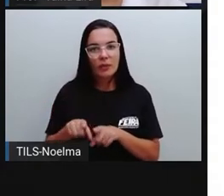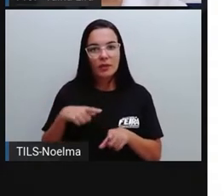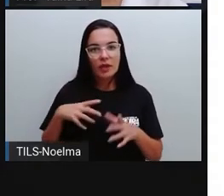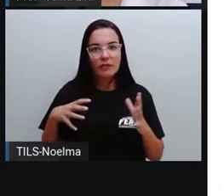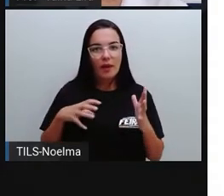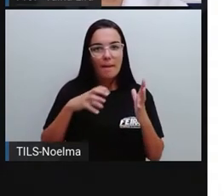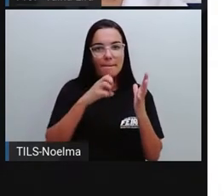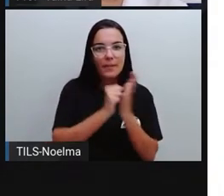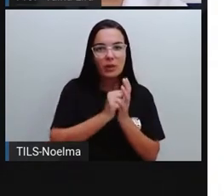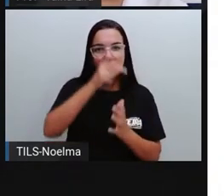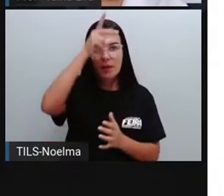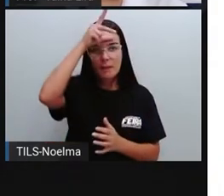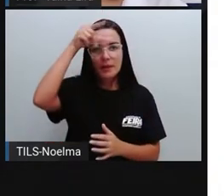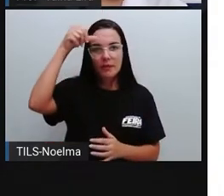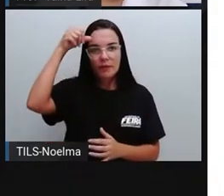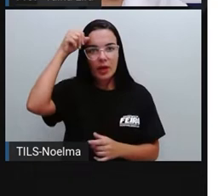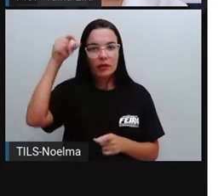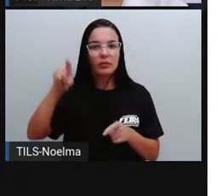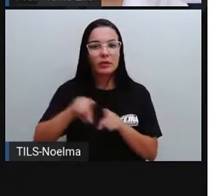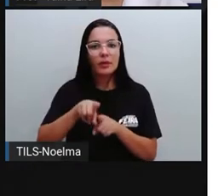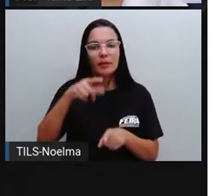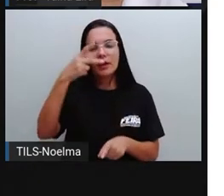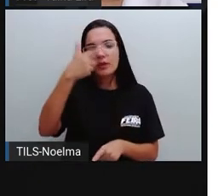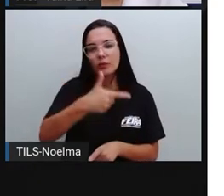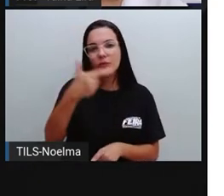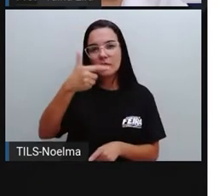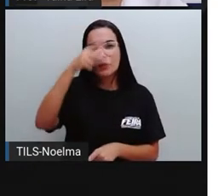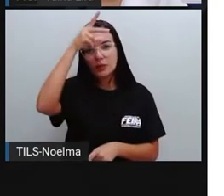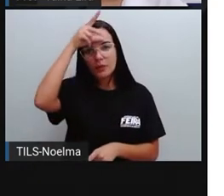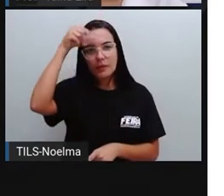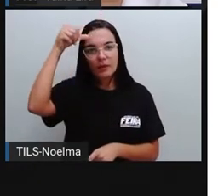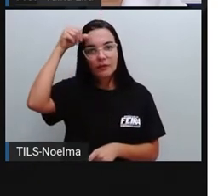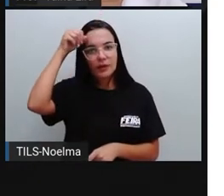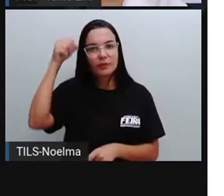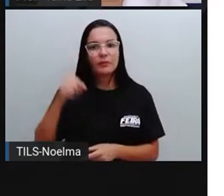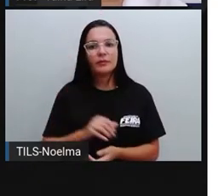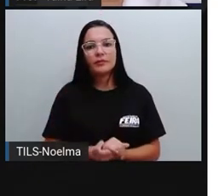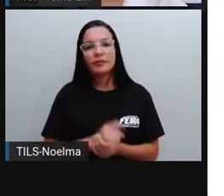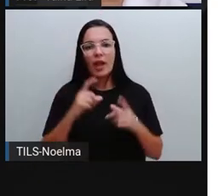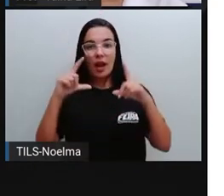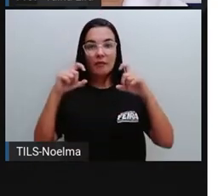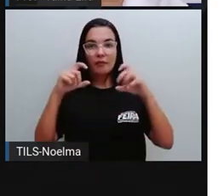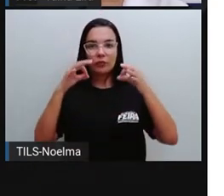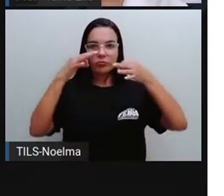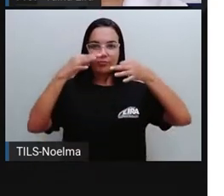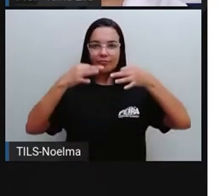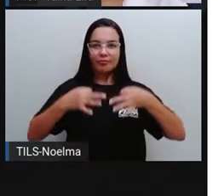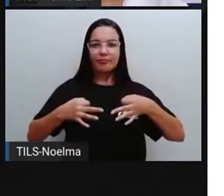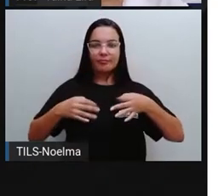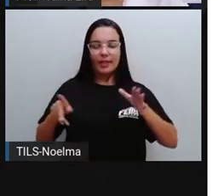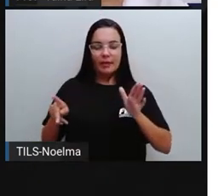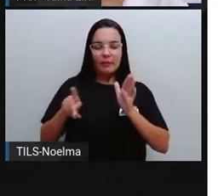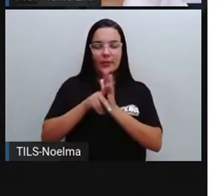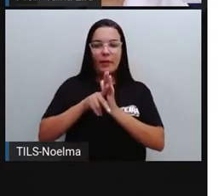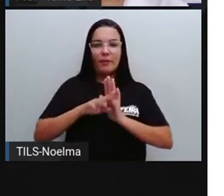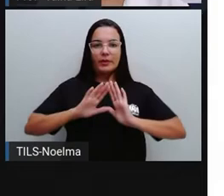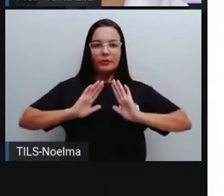do vice-prefeito, tá bom? E essa é a foto oficial da posse